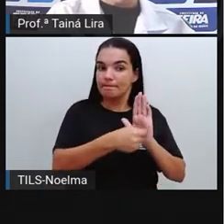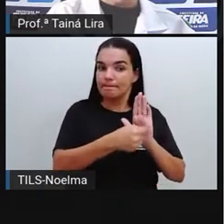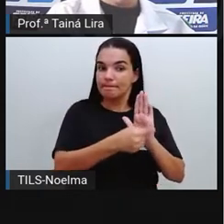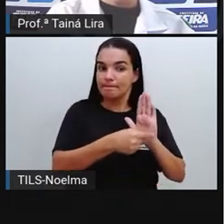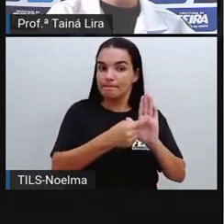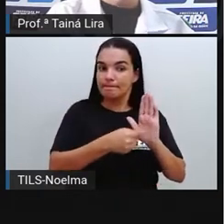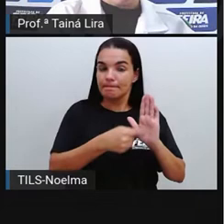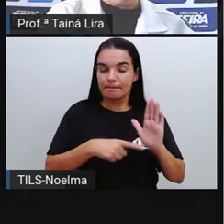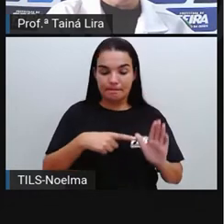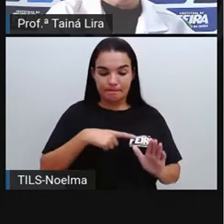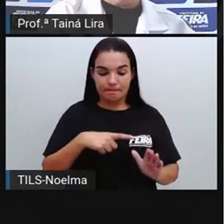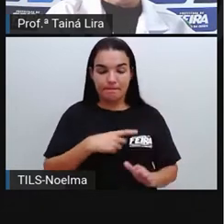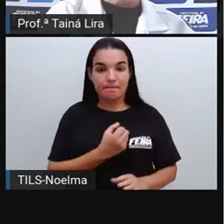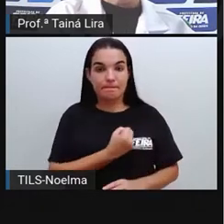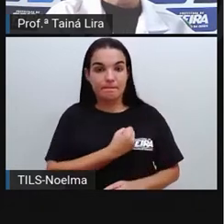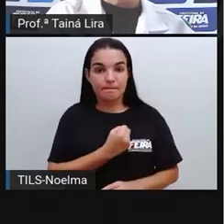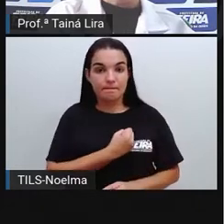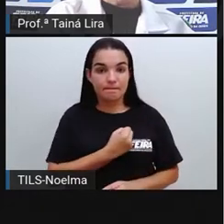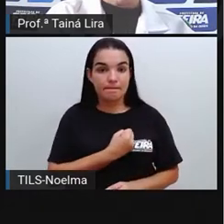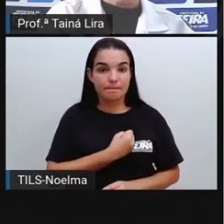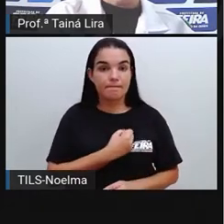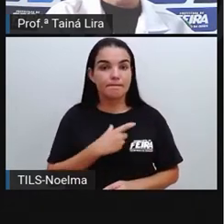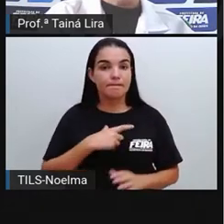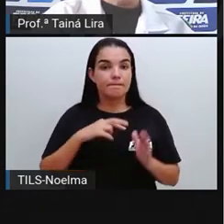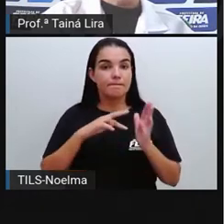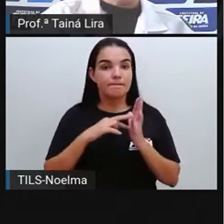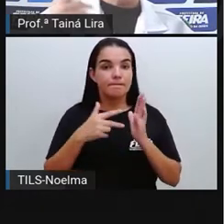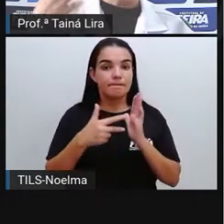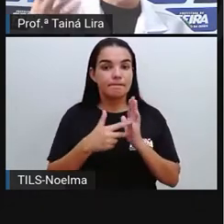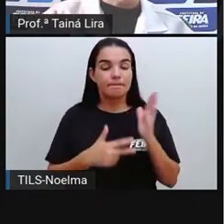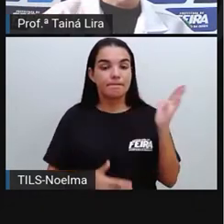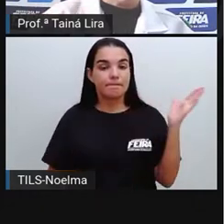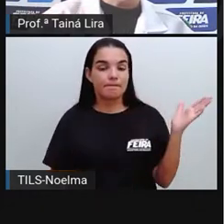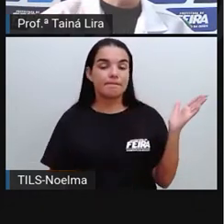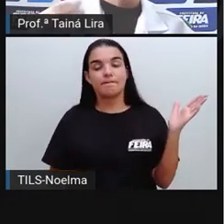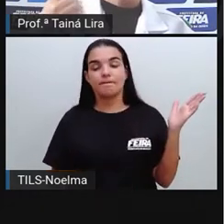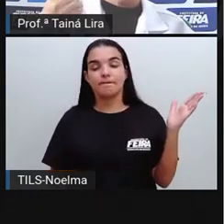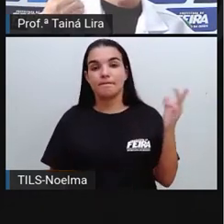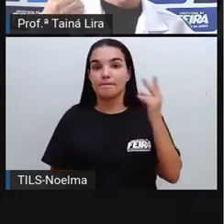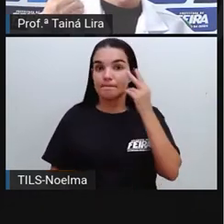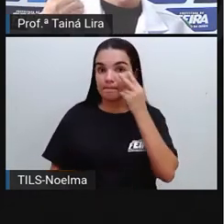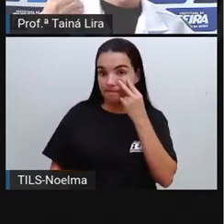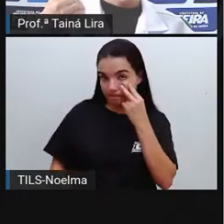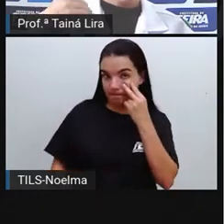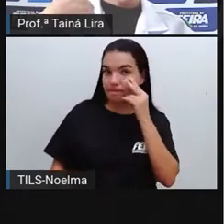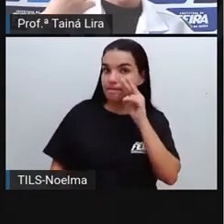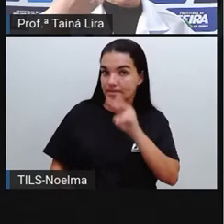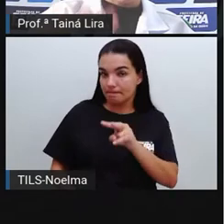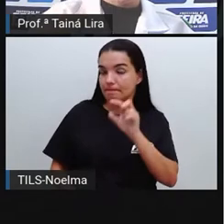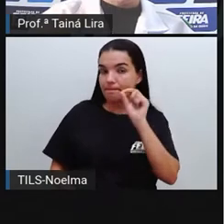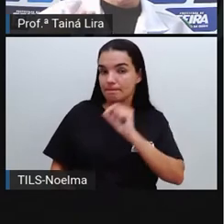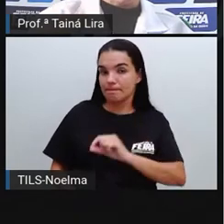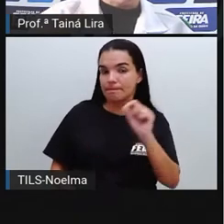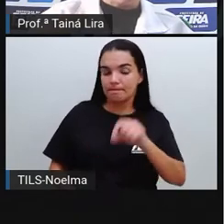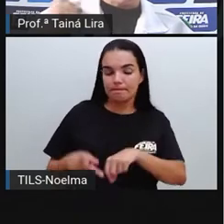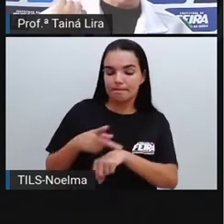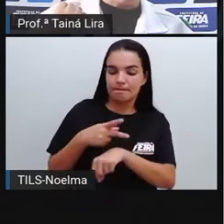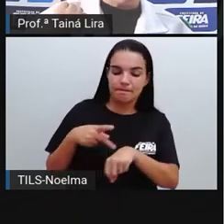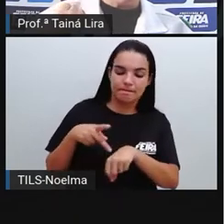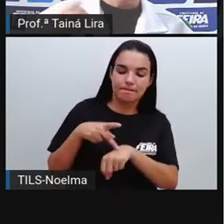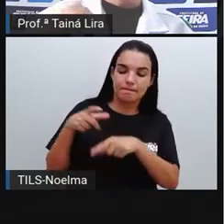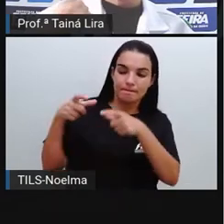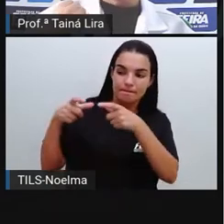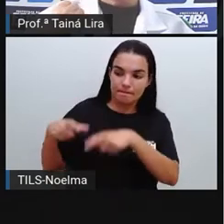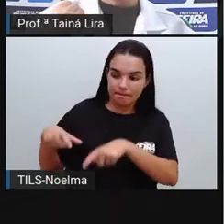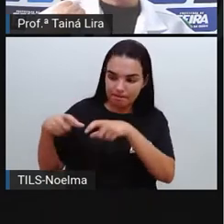esses números têm ali um significado. Então, ali identifica, né, o país de origem,